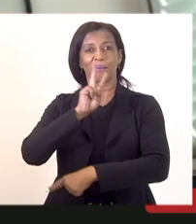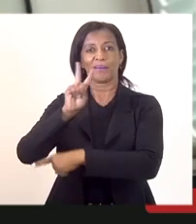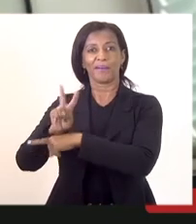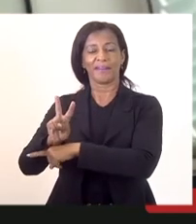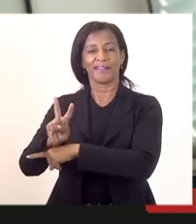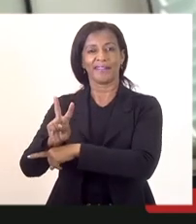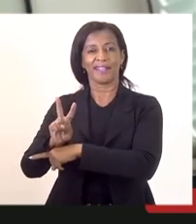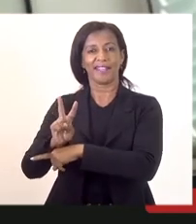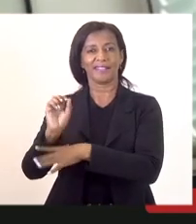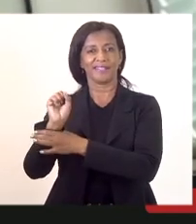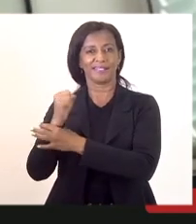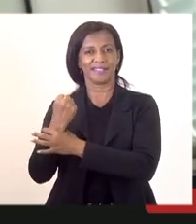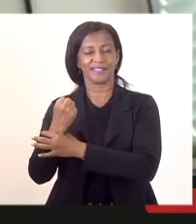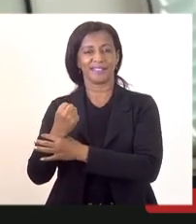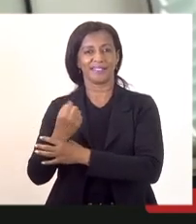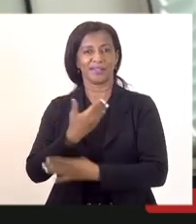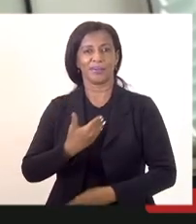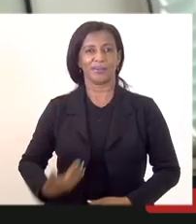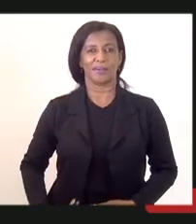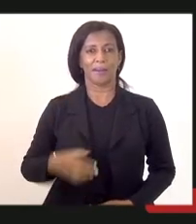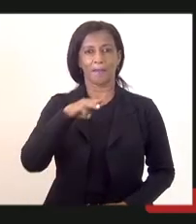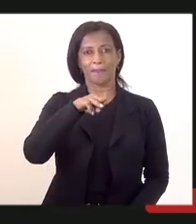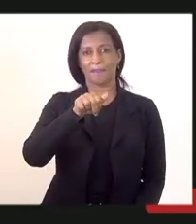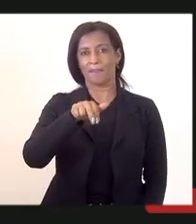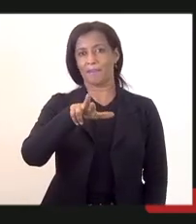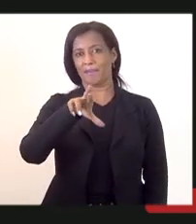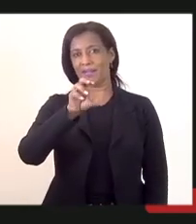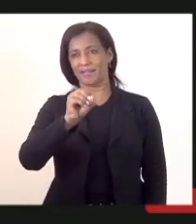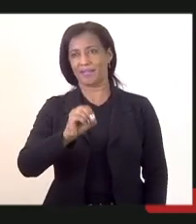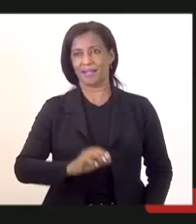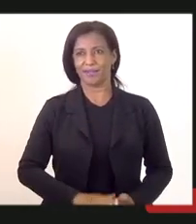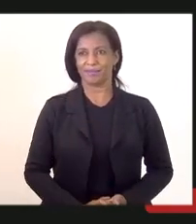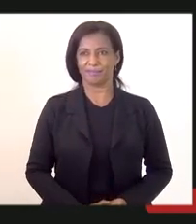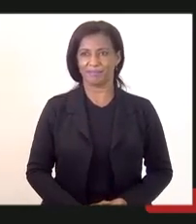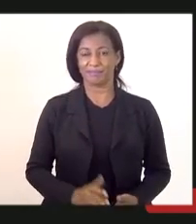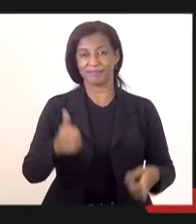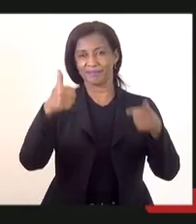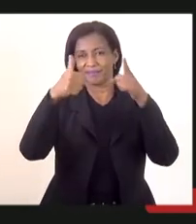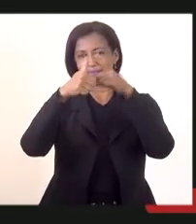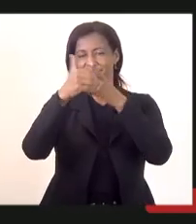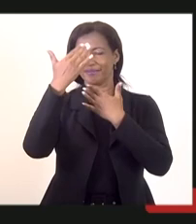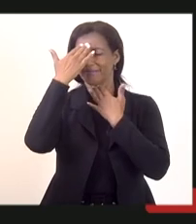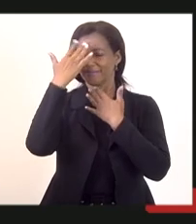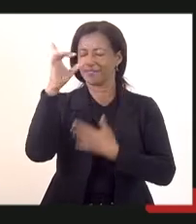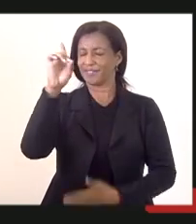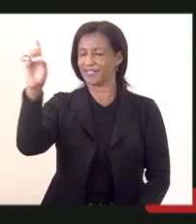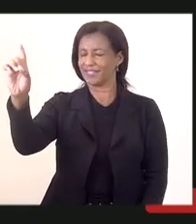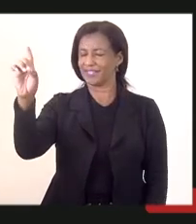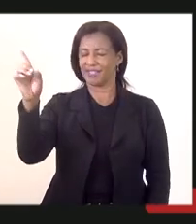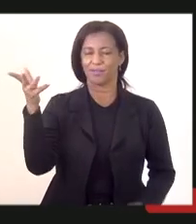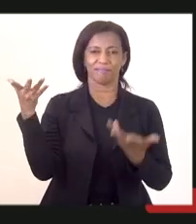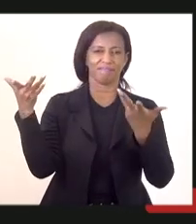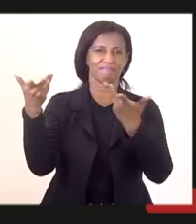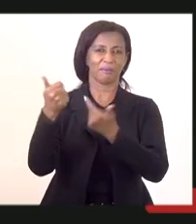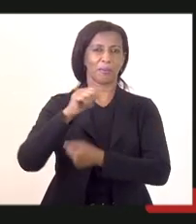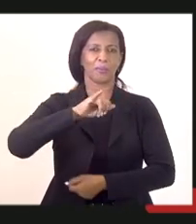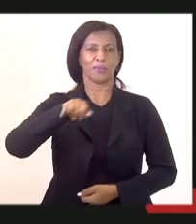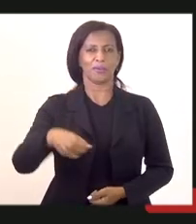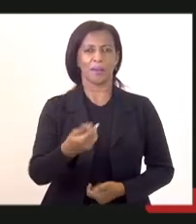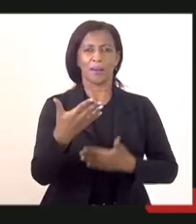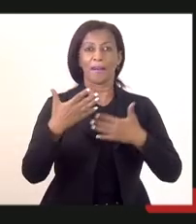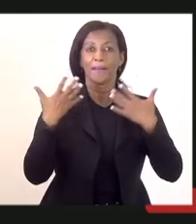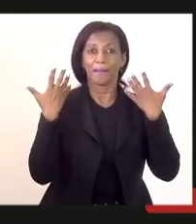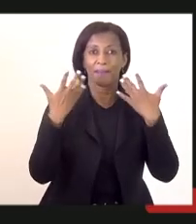Marcelo do Seudino. Bom dia, presidente. Eu quero primeiramente aqui agradecer a Deus saquei com a oportunidade, parabenizar a Vossa